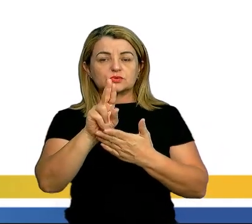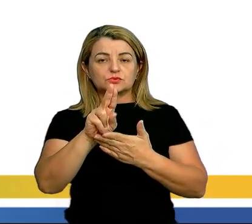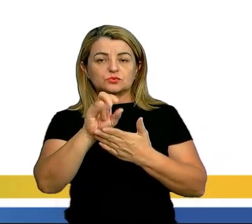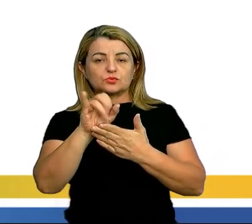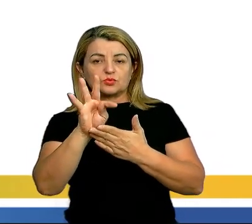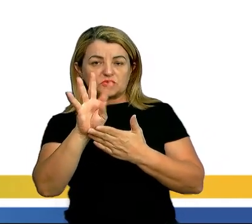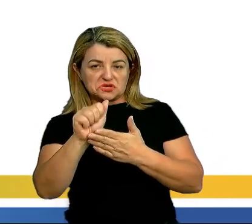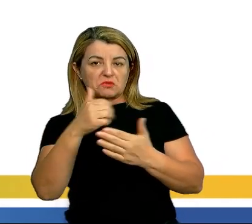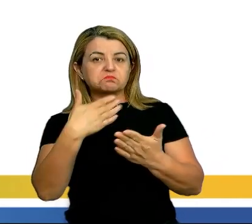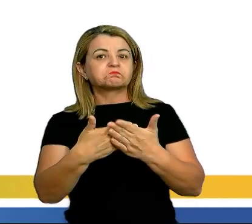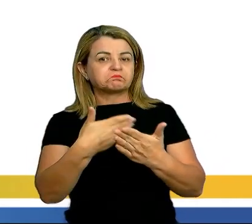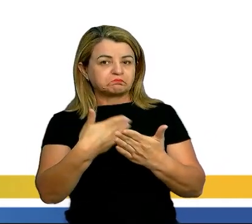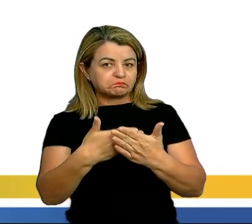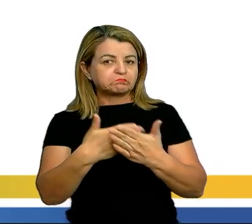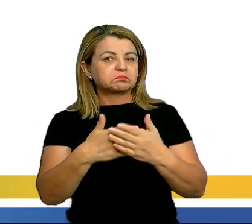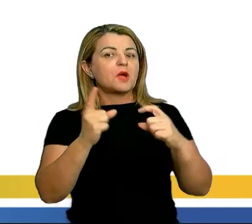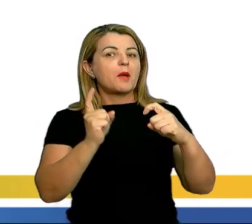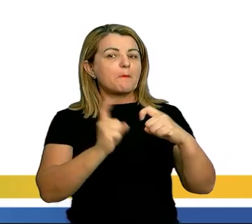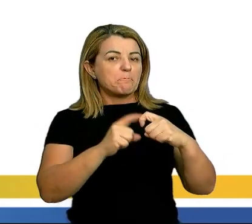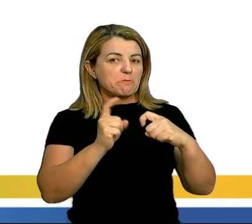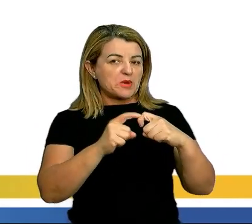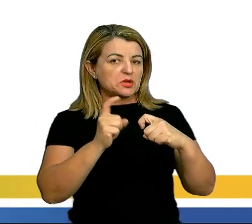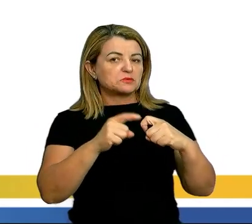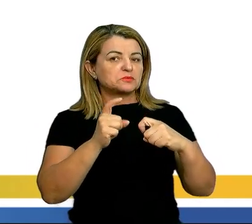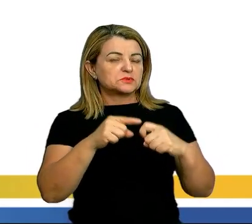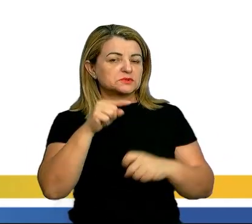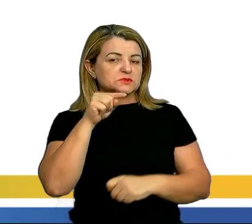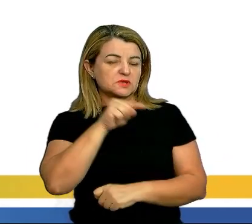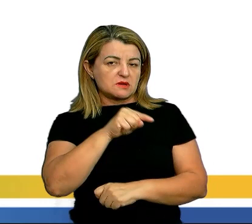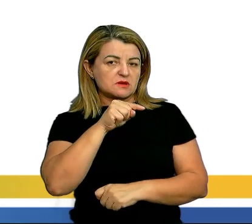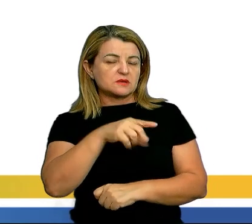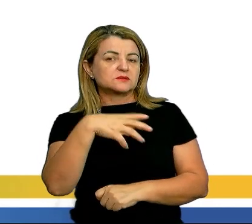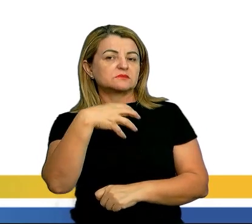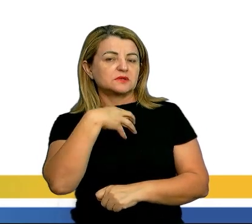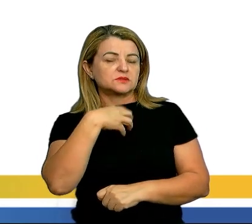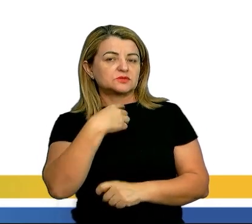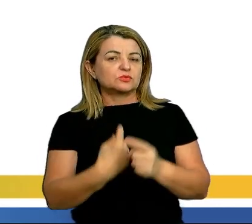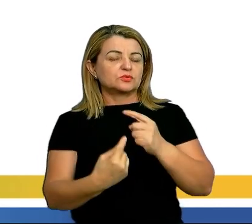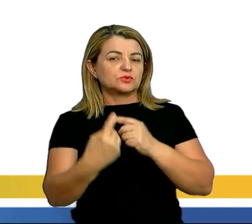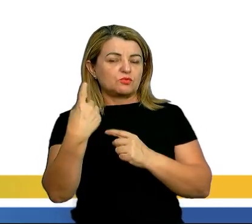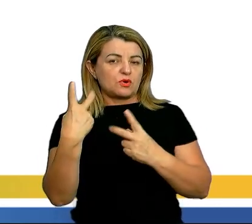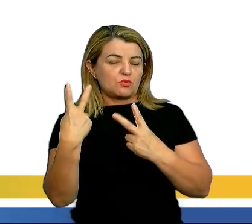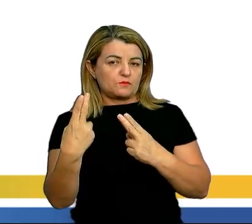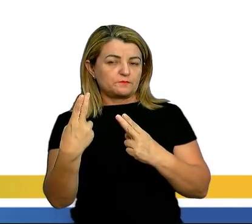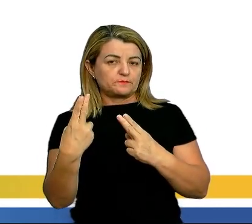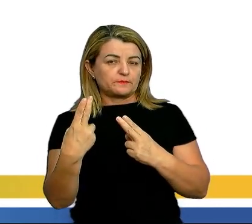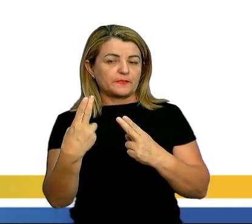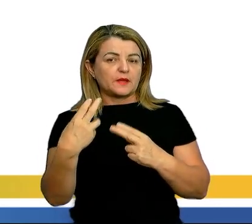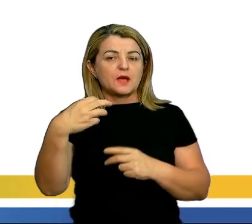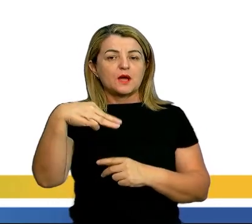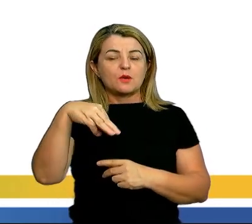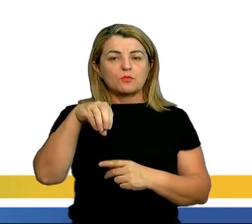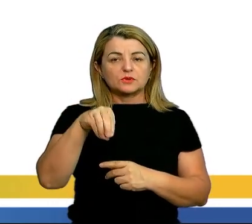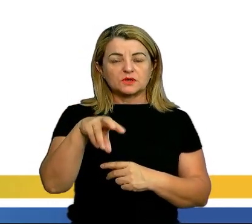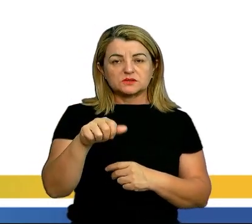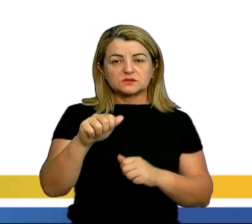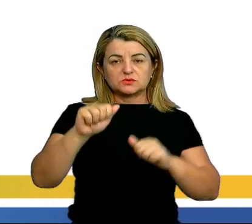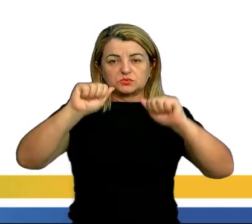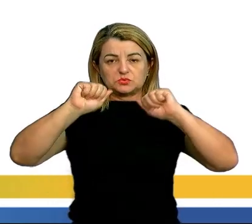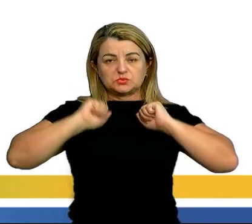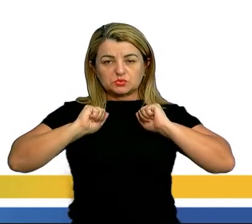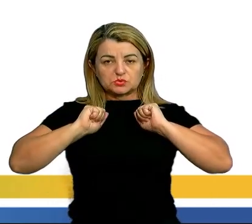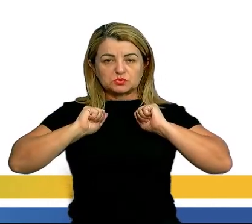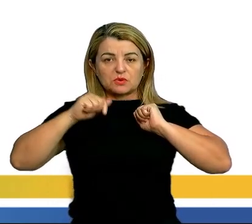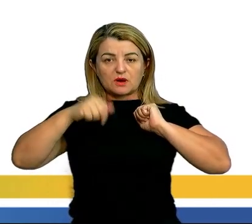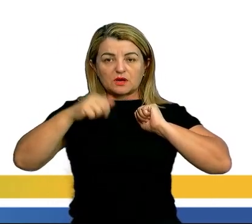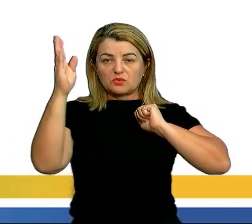observa uma característica muito diferente desse heterônimo em relação ao anterior, o monarquista exilou-se no Brasil